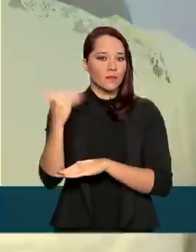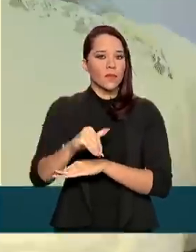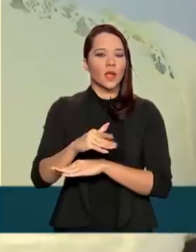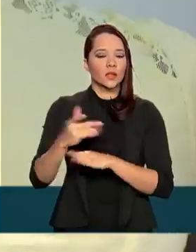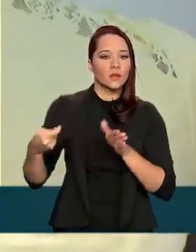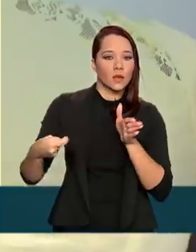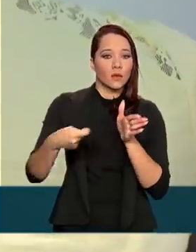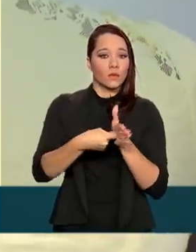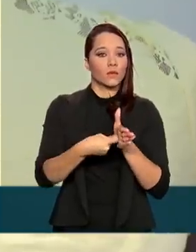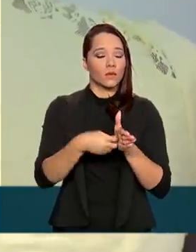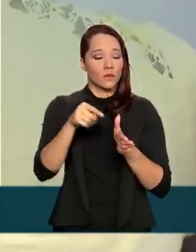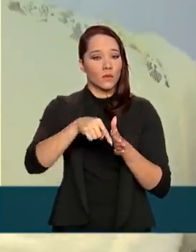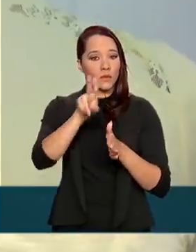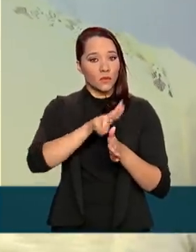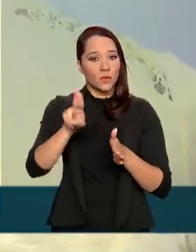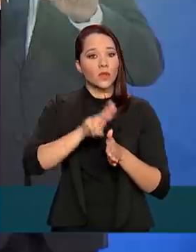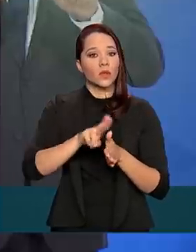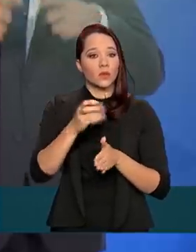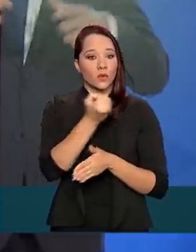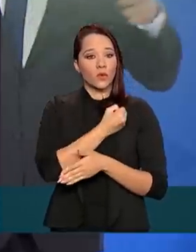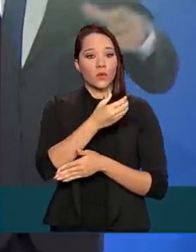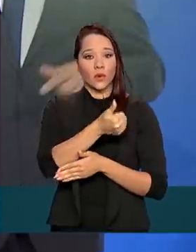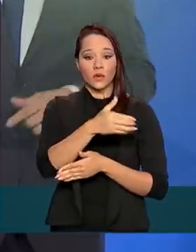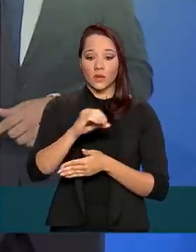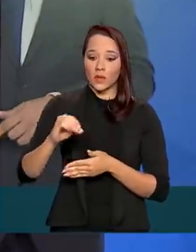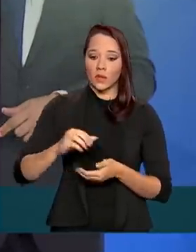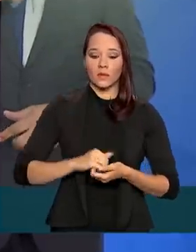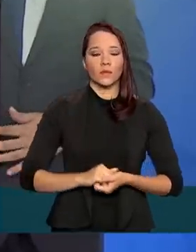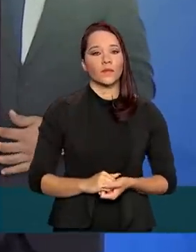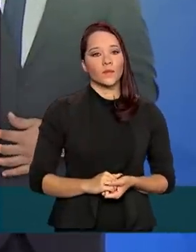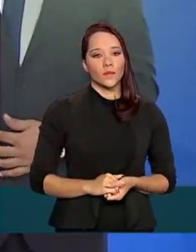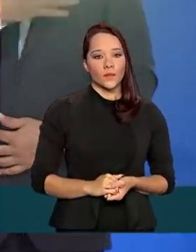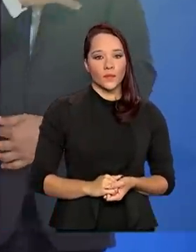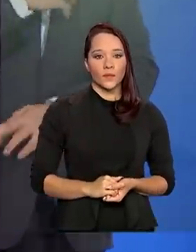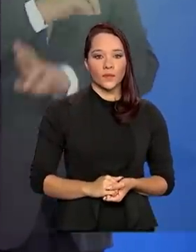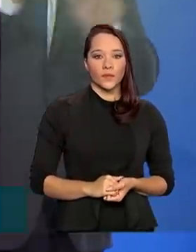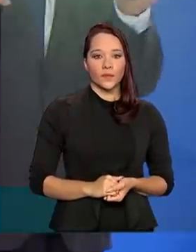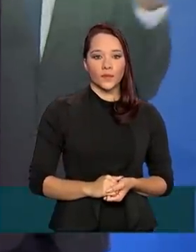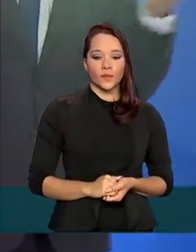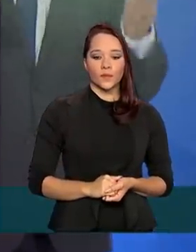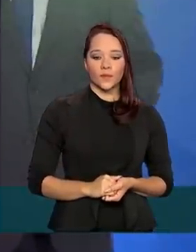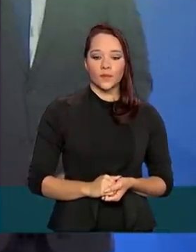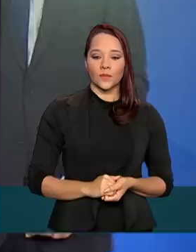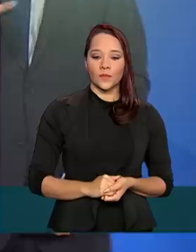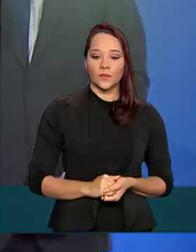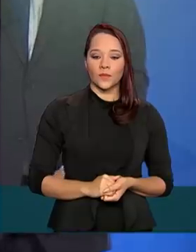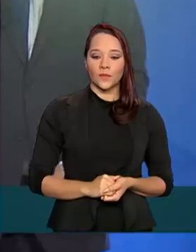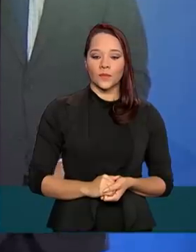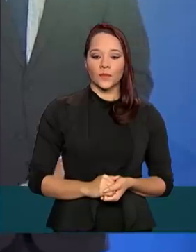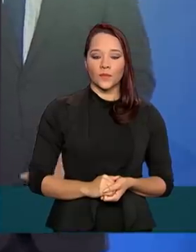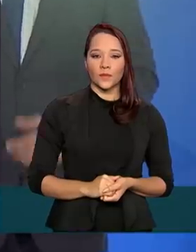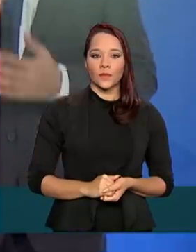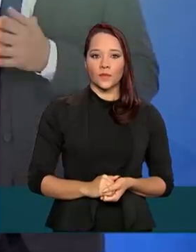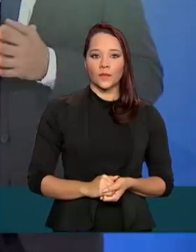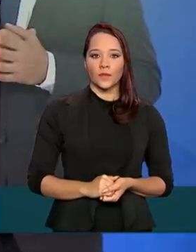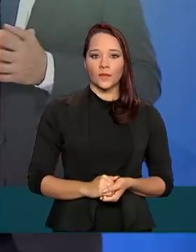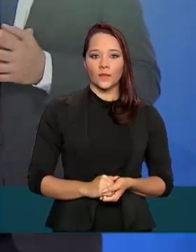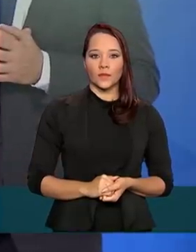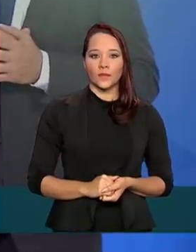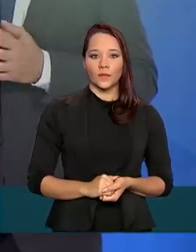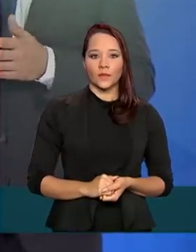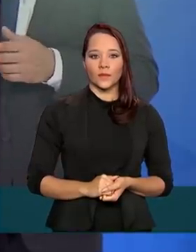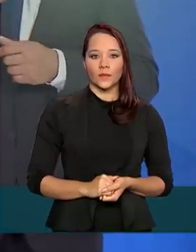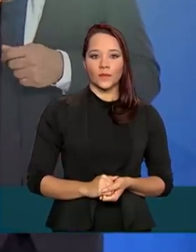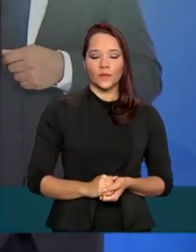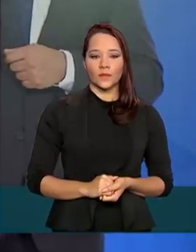denúncias feitas por meio do Disque 100. Hoje, o Disque 100, ele é por meio de um site,